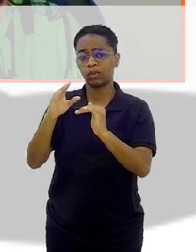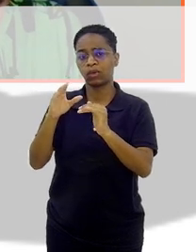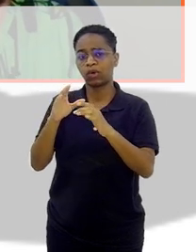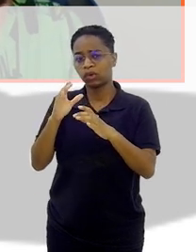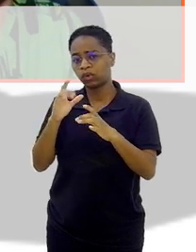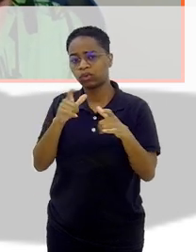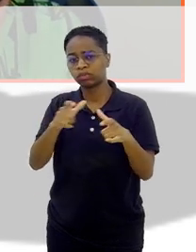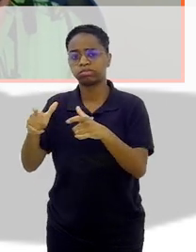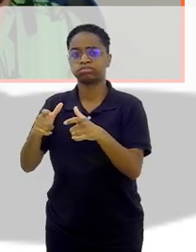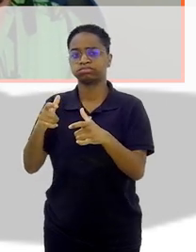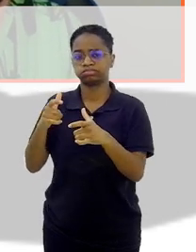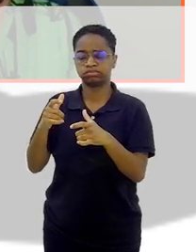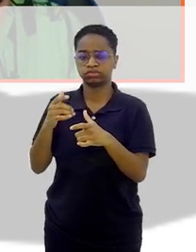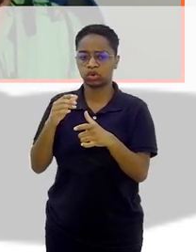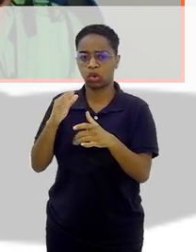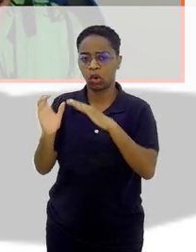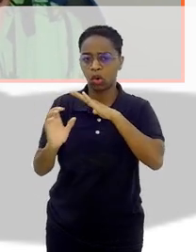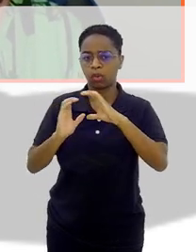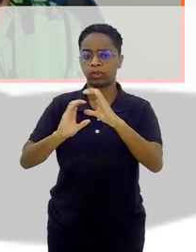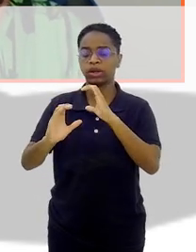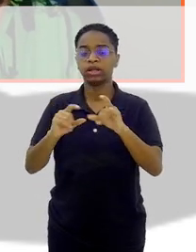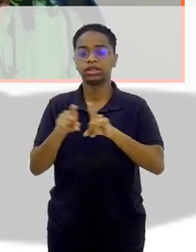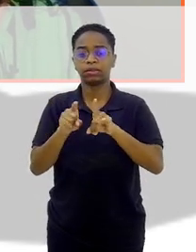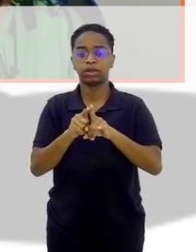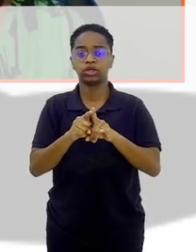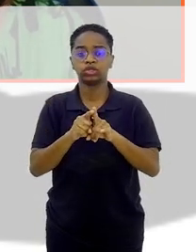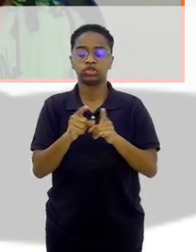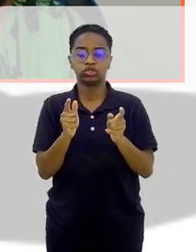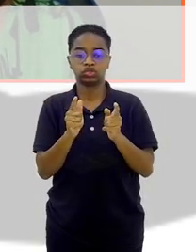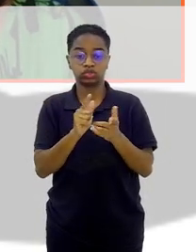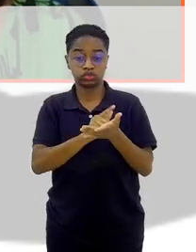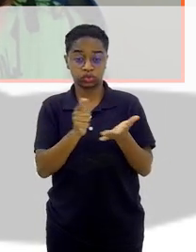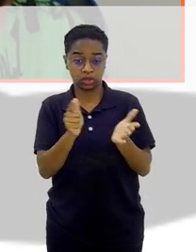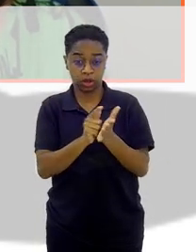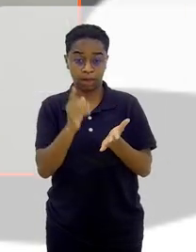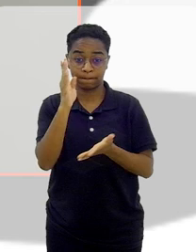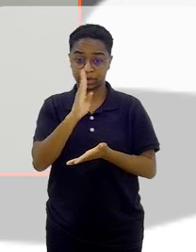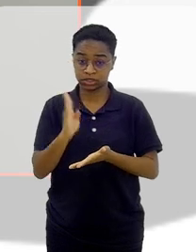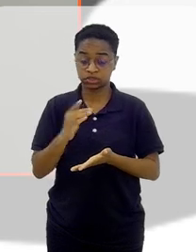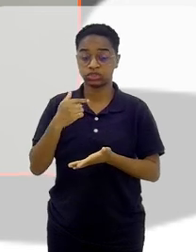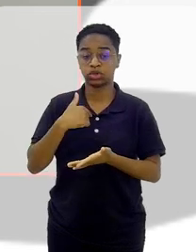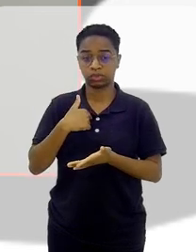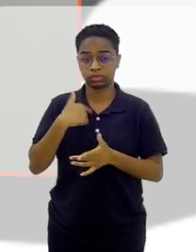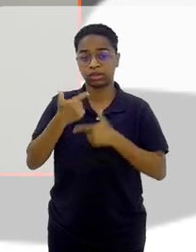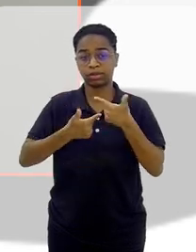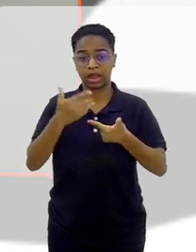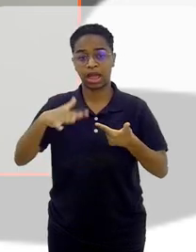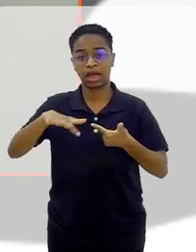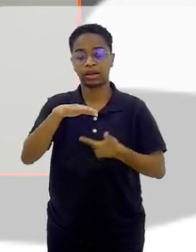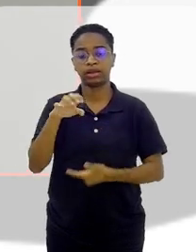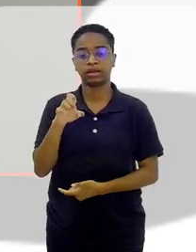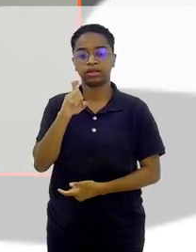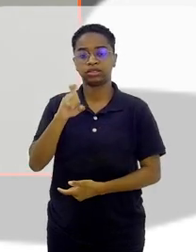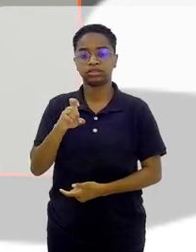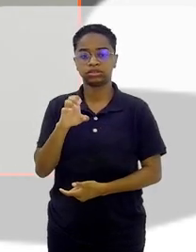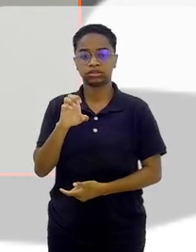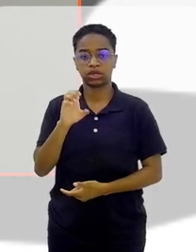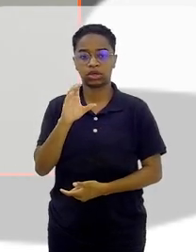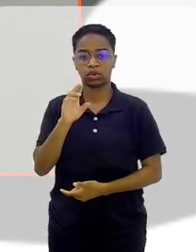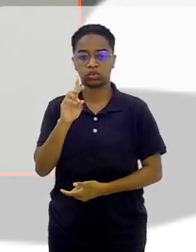É. E no Jornal do Brasil, eu cheguei a editora executiva. Uau. Fui para assessoria de imprensa. Nessa época,